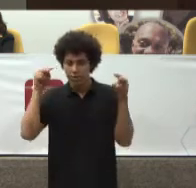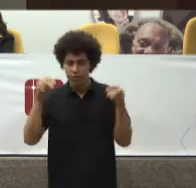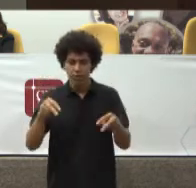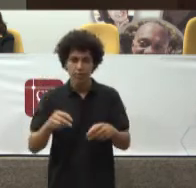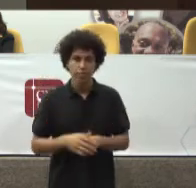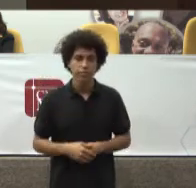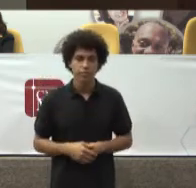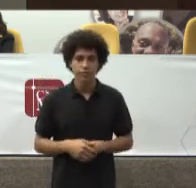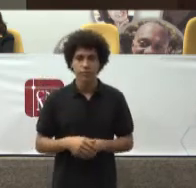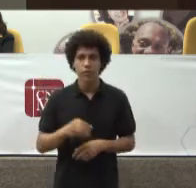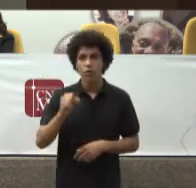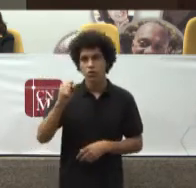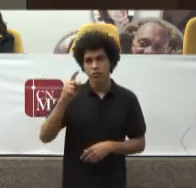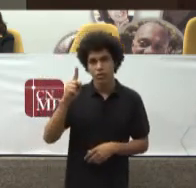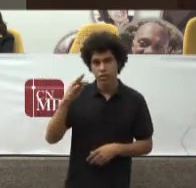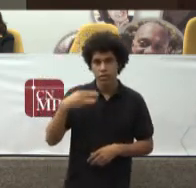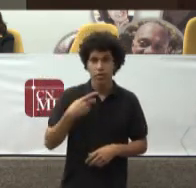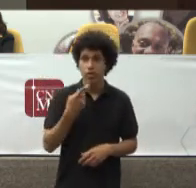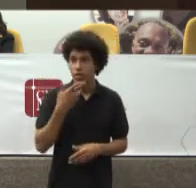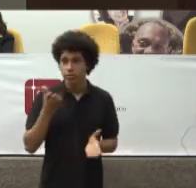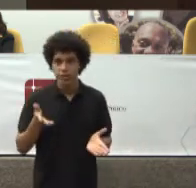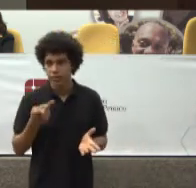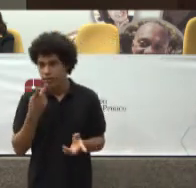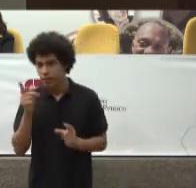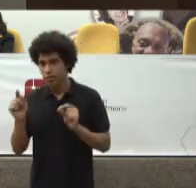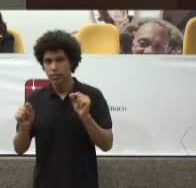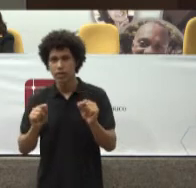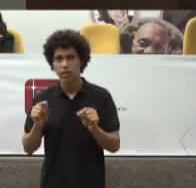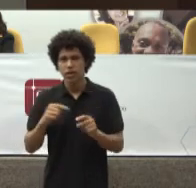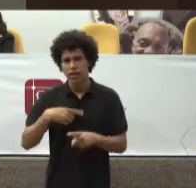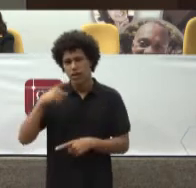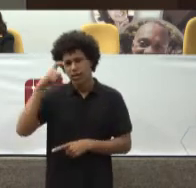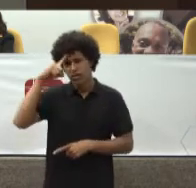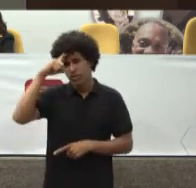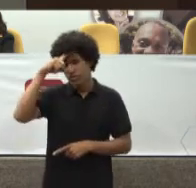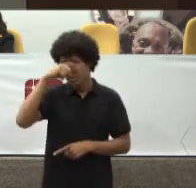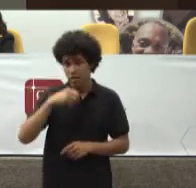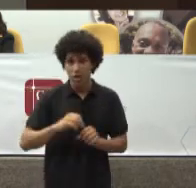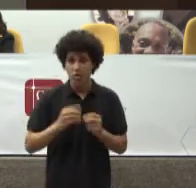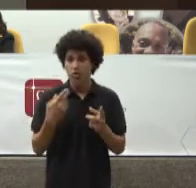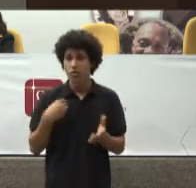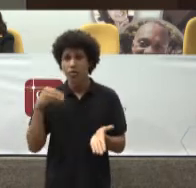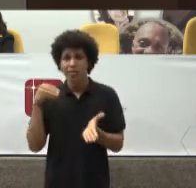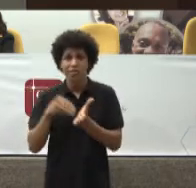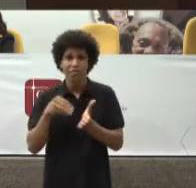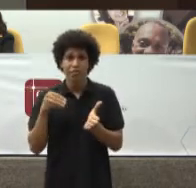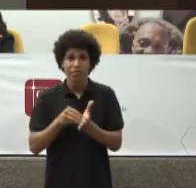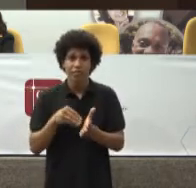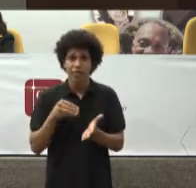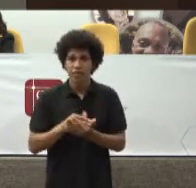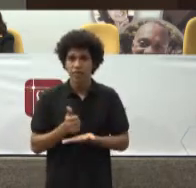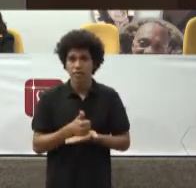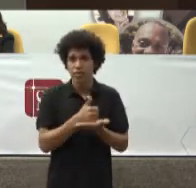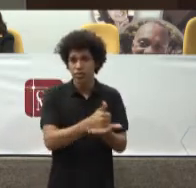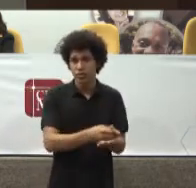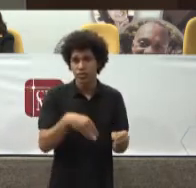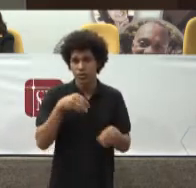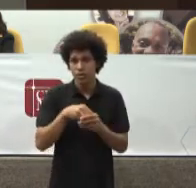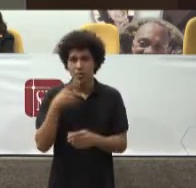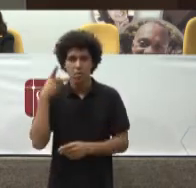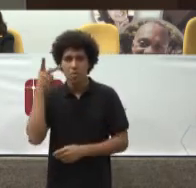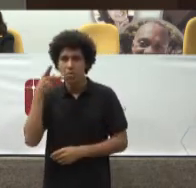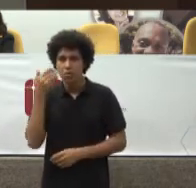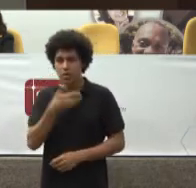Acabei de fazer Menção Daquilhas Dificuldades Ou de falta De assistência Naquilo que está Na política Pública De saúde